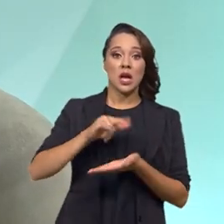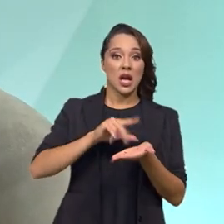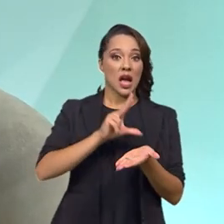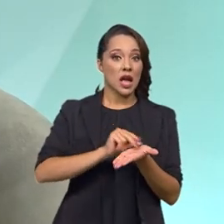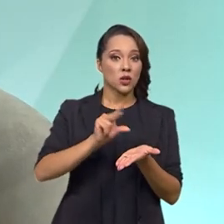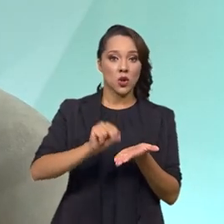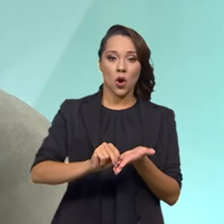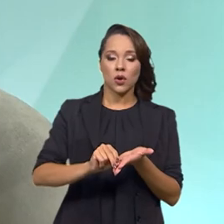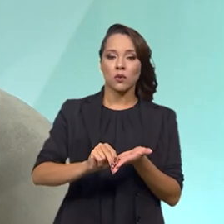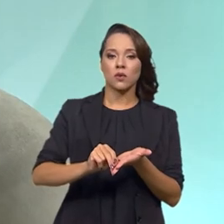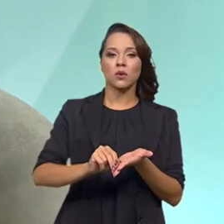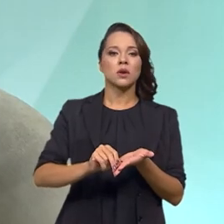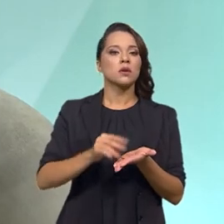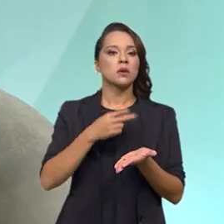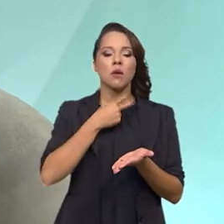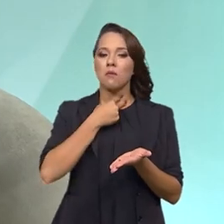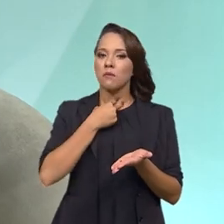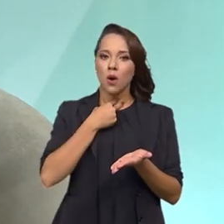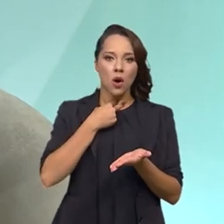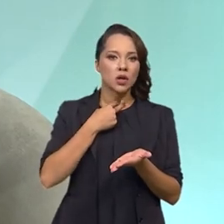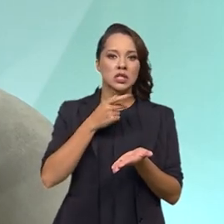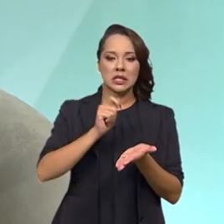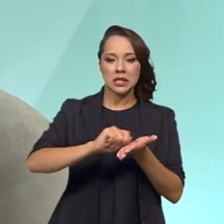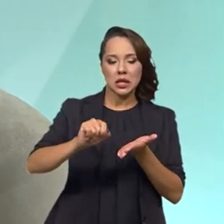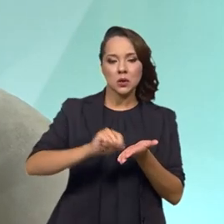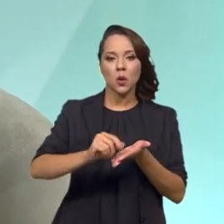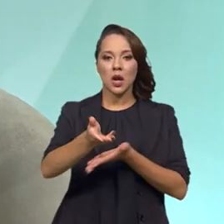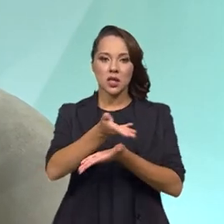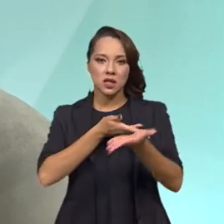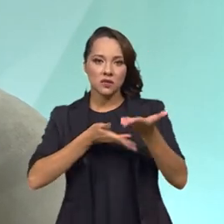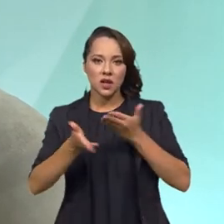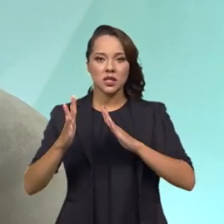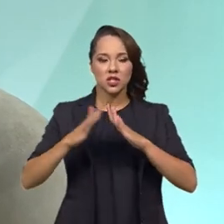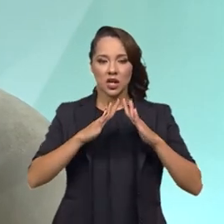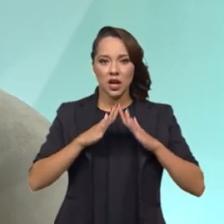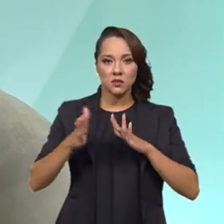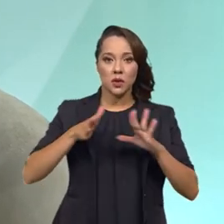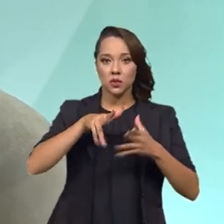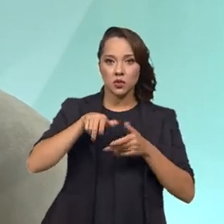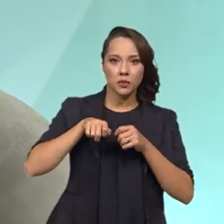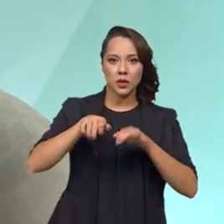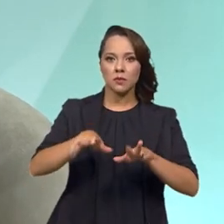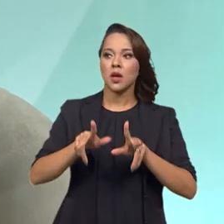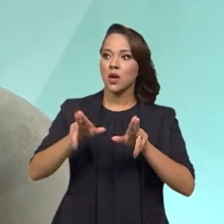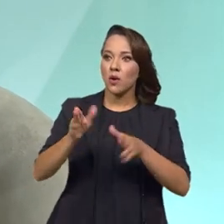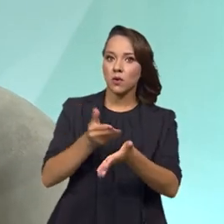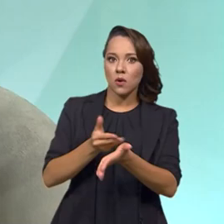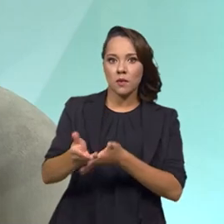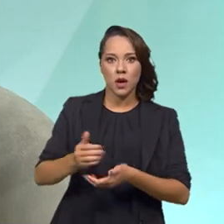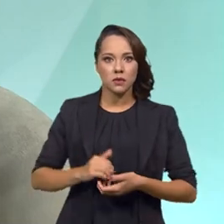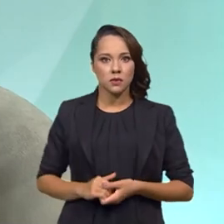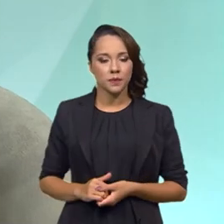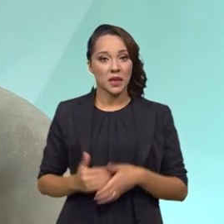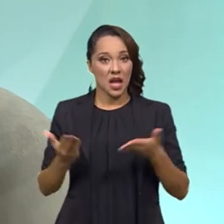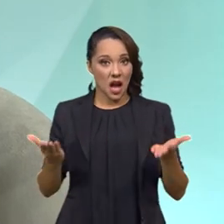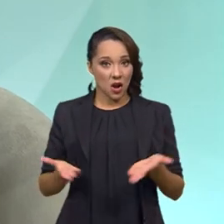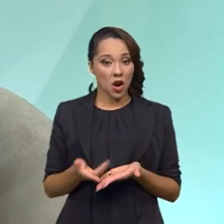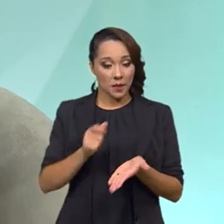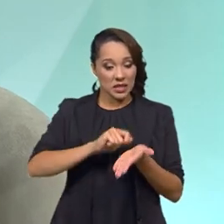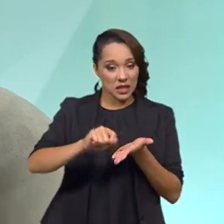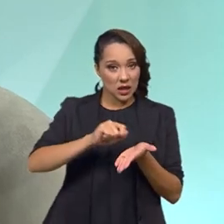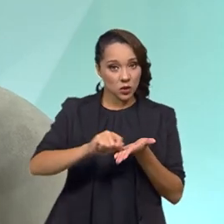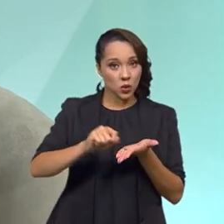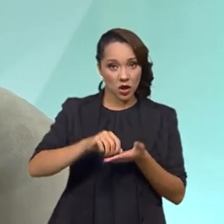não pudessem estar passando escrituras e transferências de imóveis durante a pandemia, como foi no começo. Agora, para passar uma